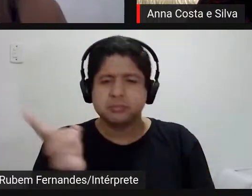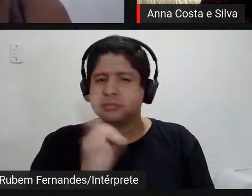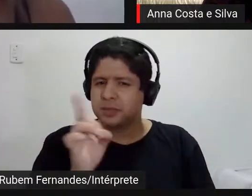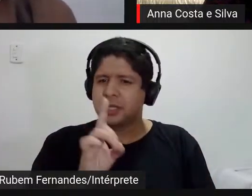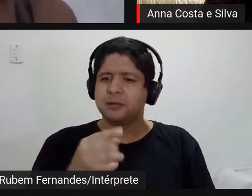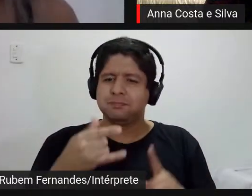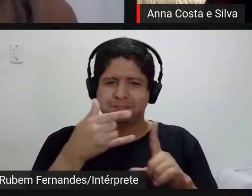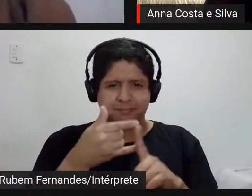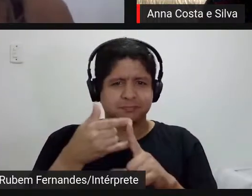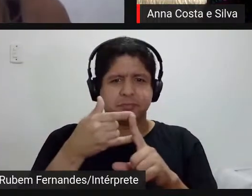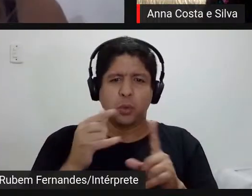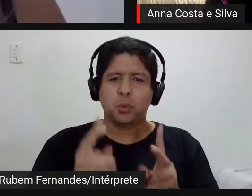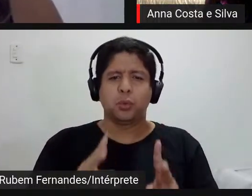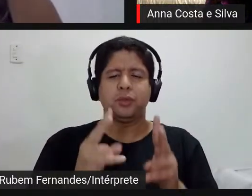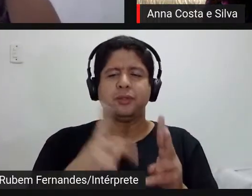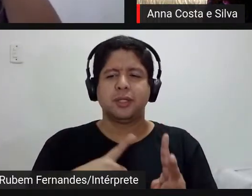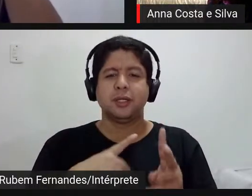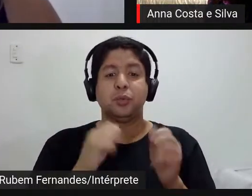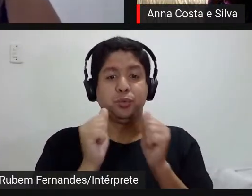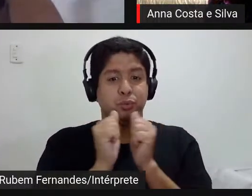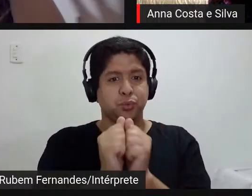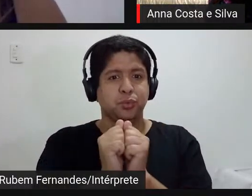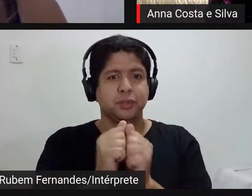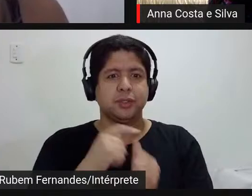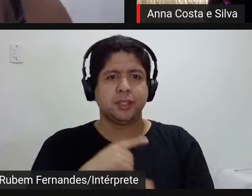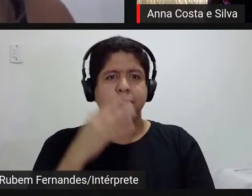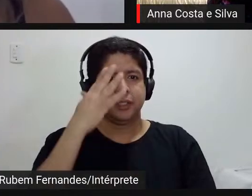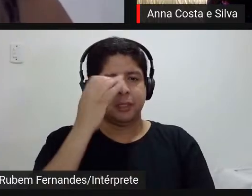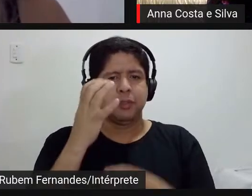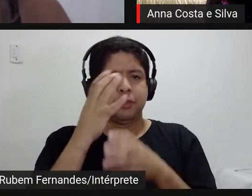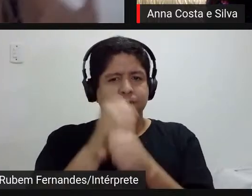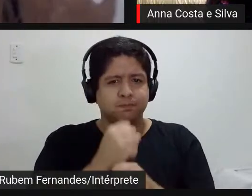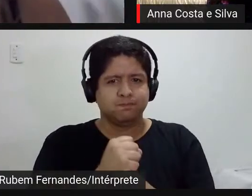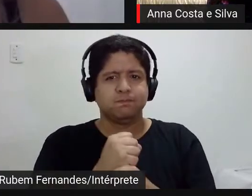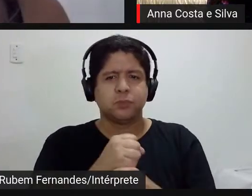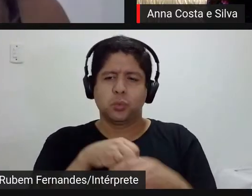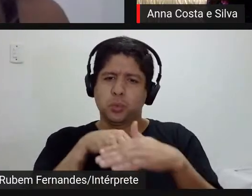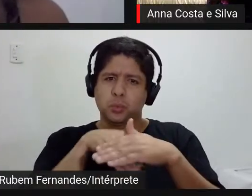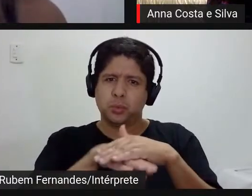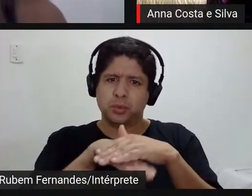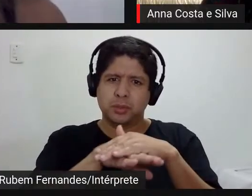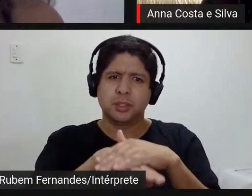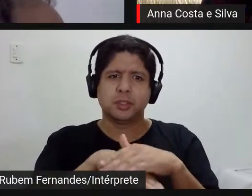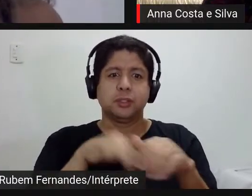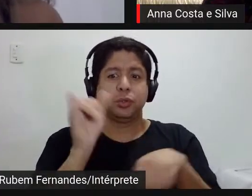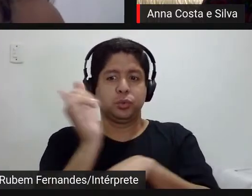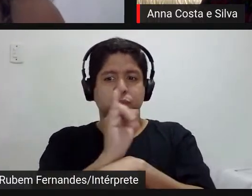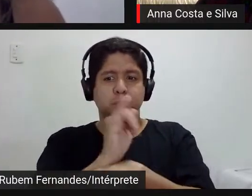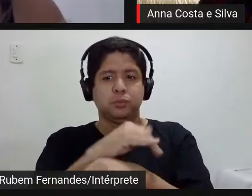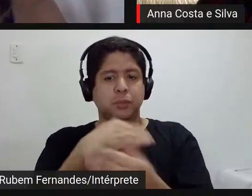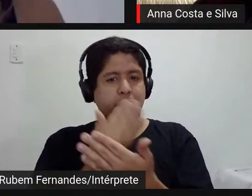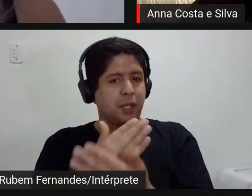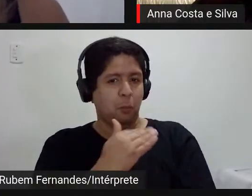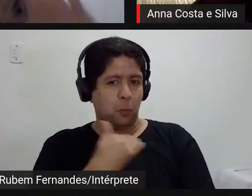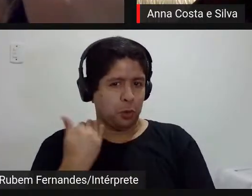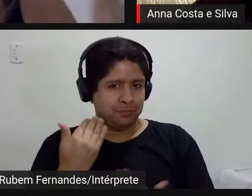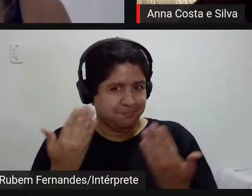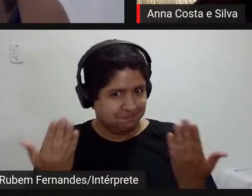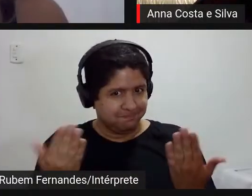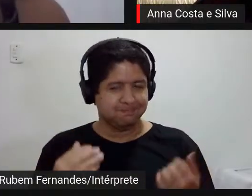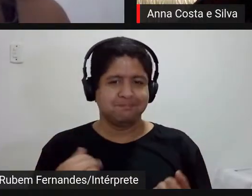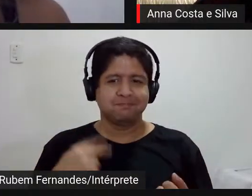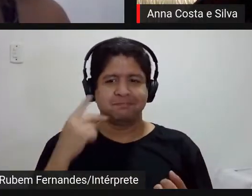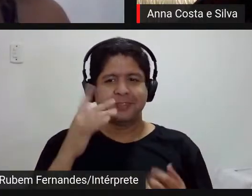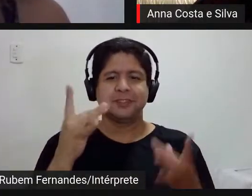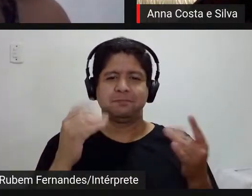que com certeza é minutada, é aguardada até o YouTube morrer, enfim, mas vai